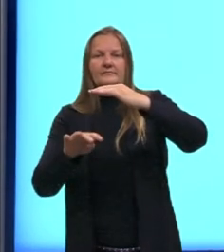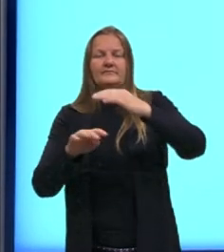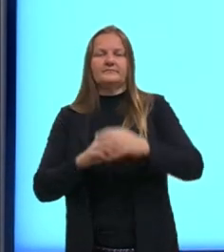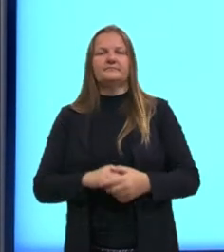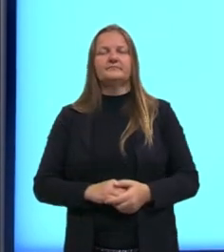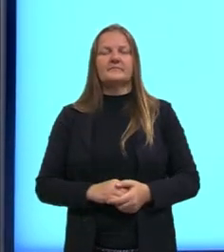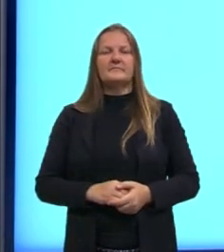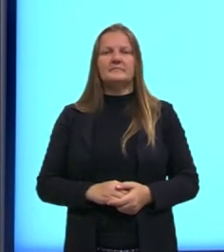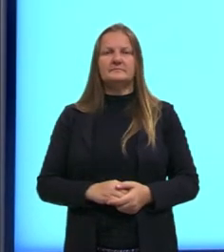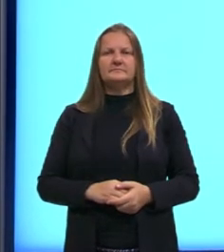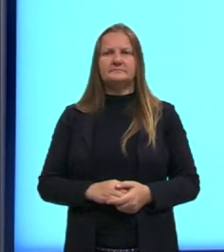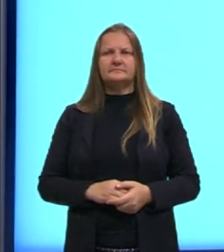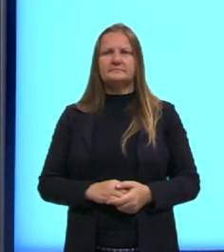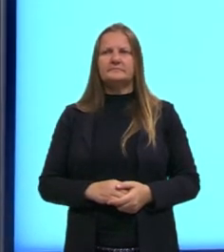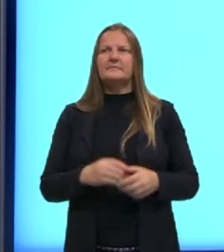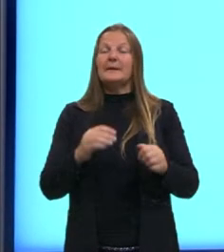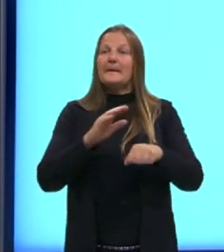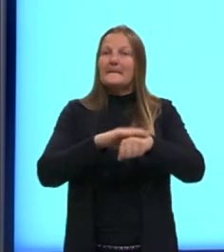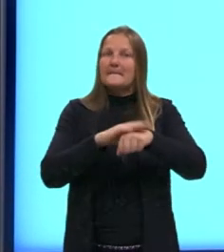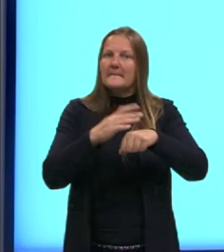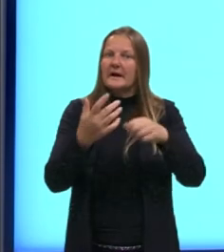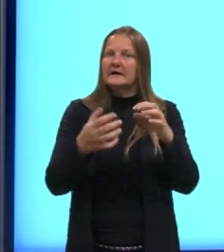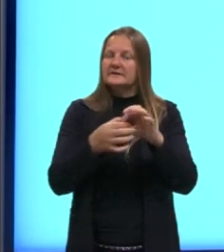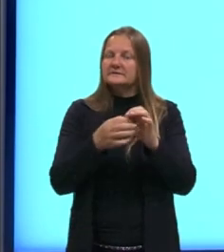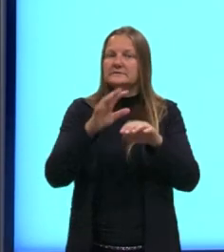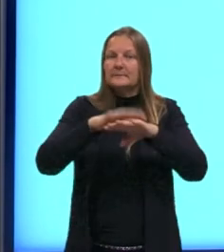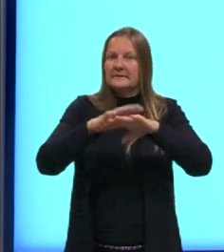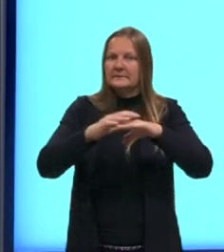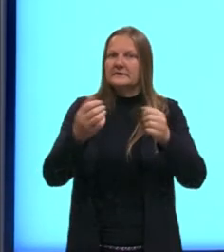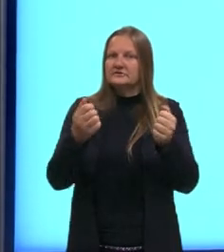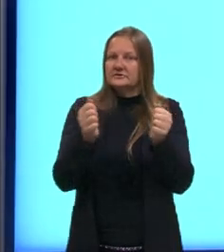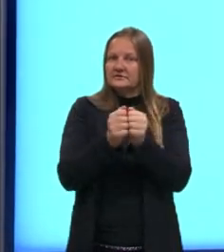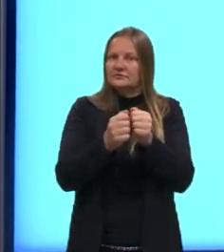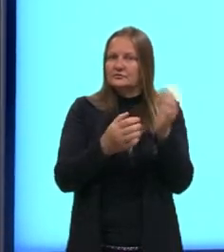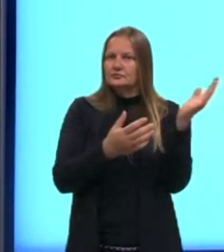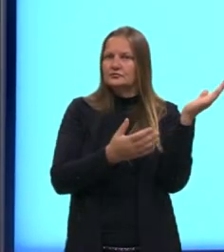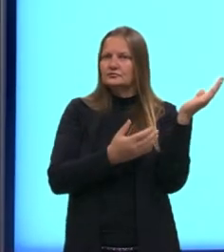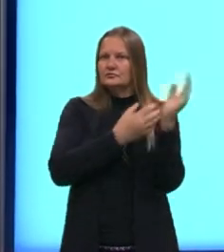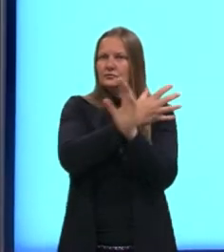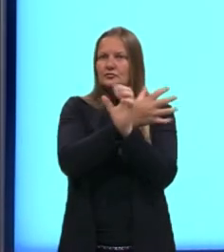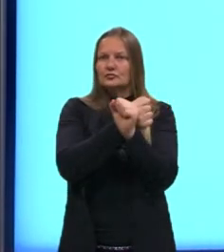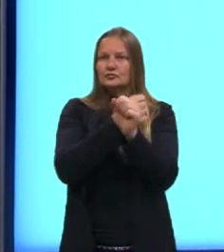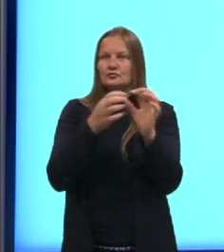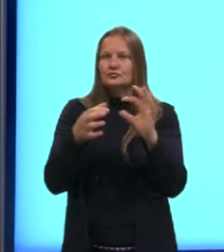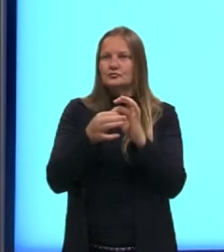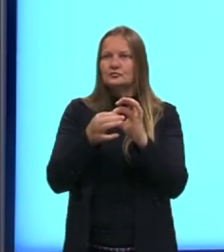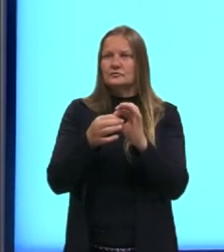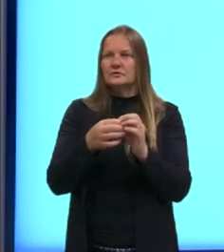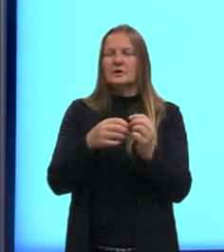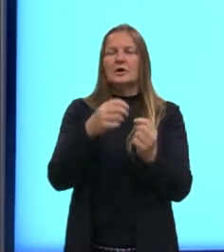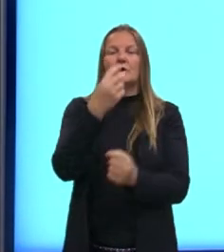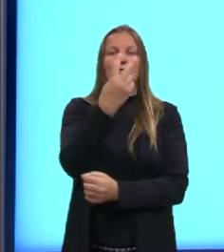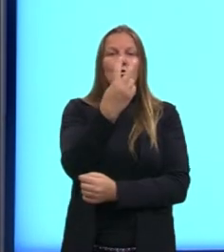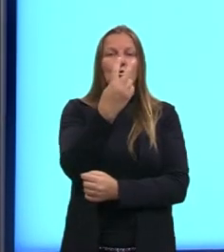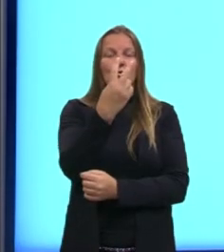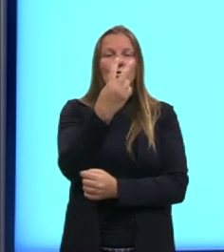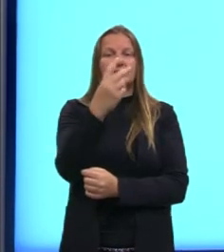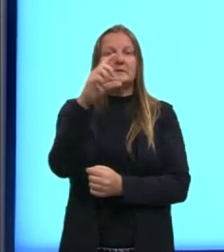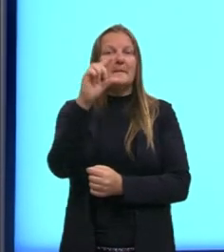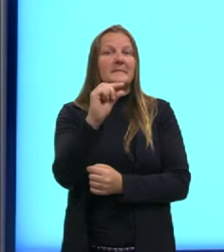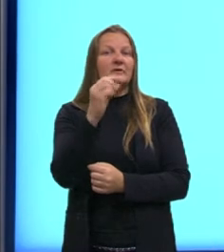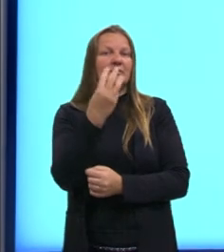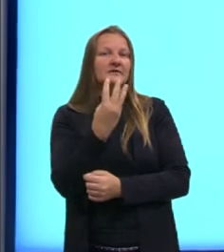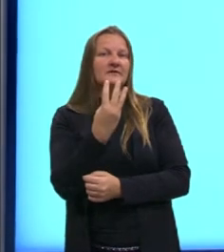falsa. Aqui eu trouxe um exemplo matemático, né? Dois é menor do que três e